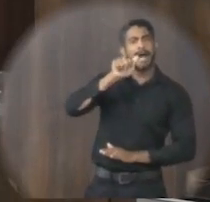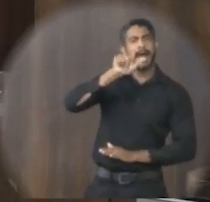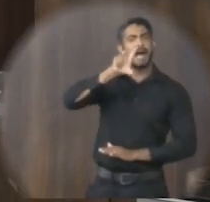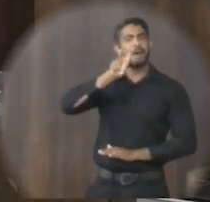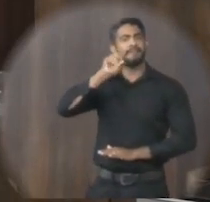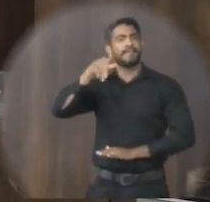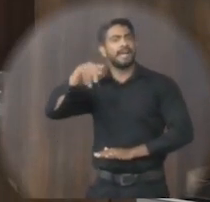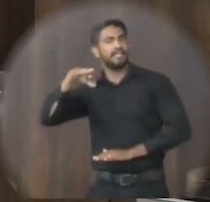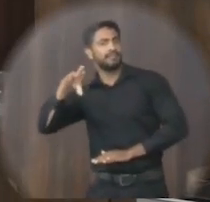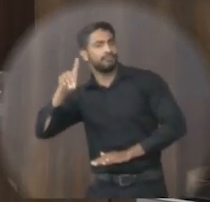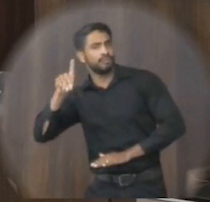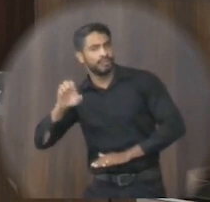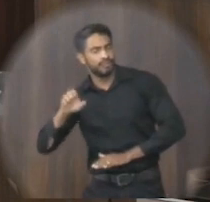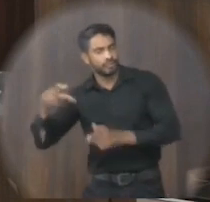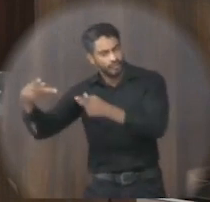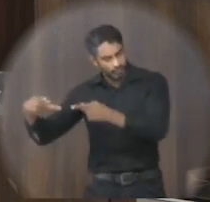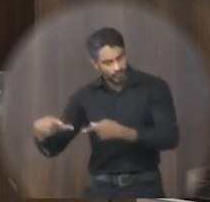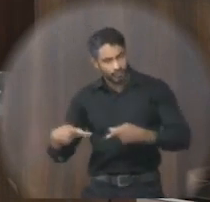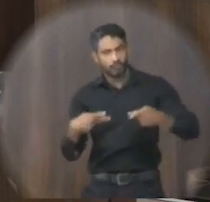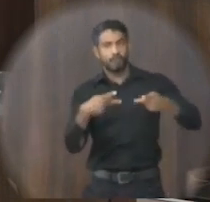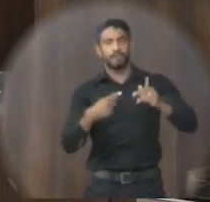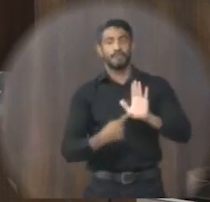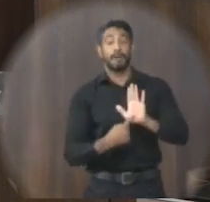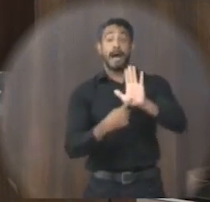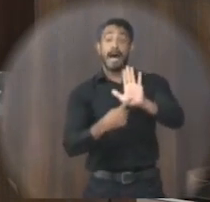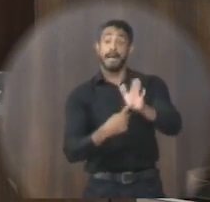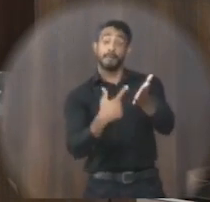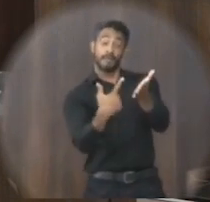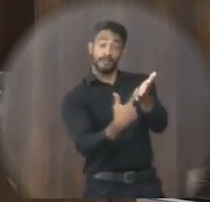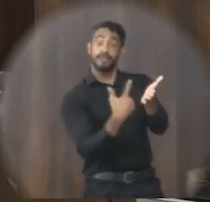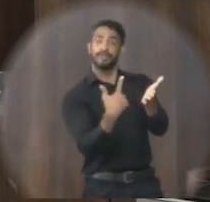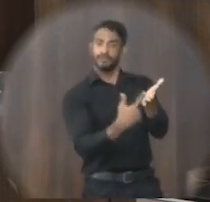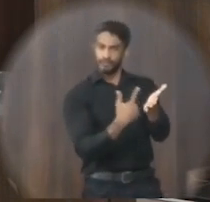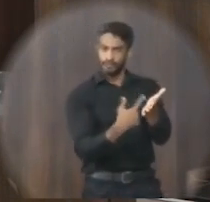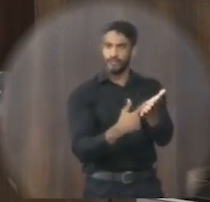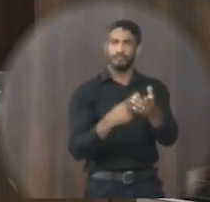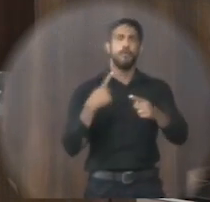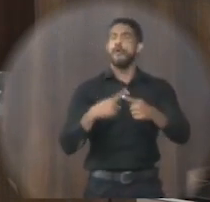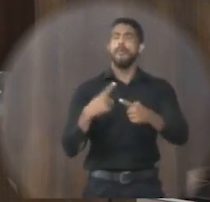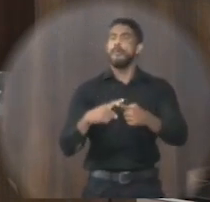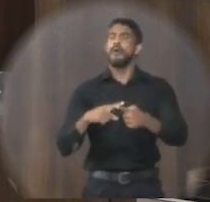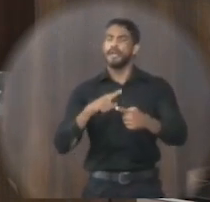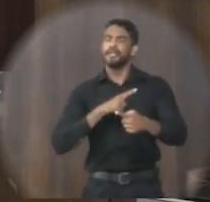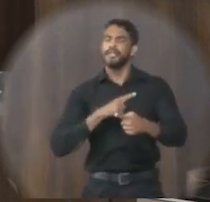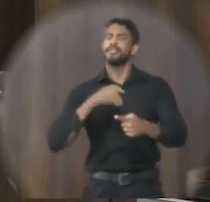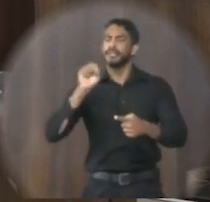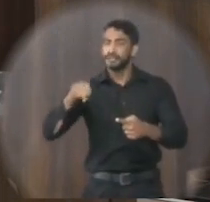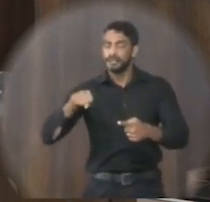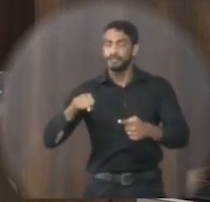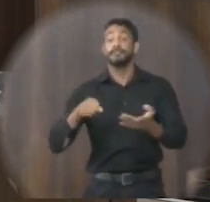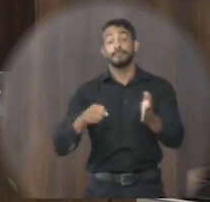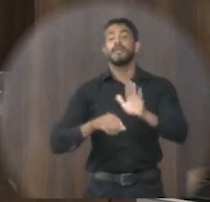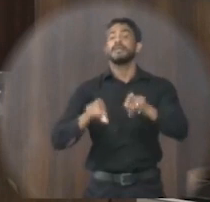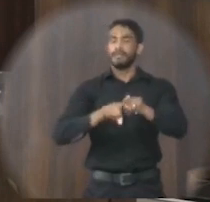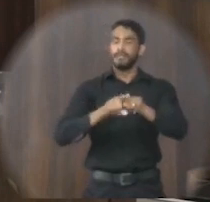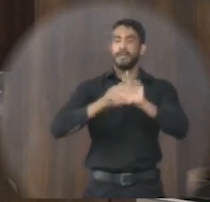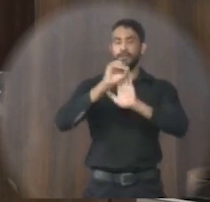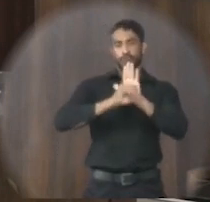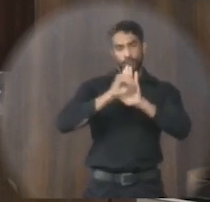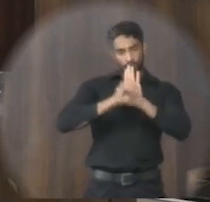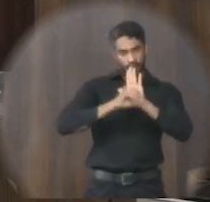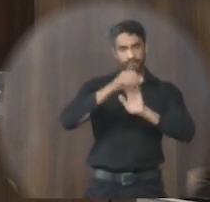Ataíde Marques Convidando para a mostra do livro Por que tem que ser assim Ofício 123